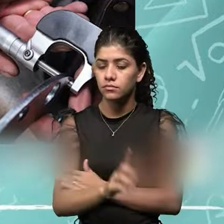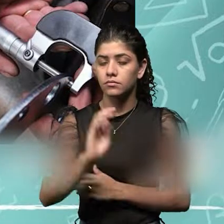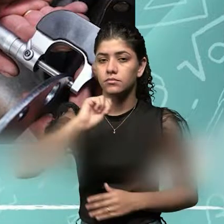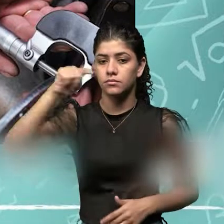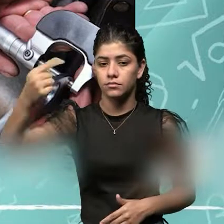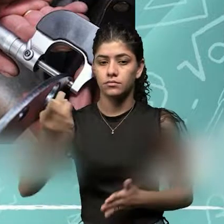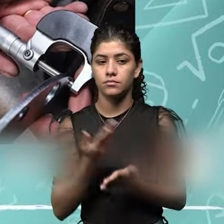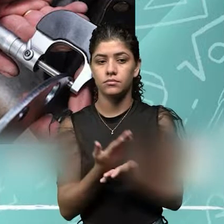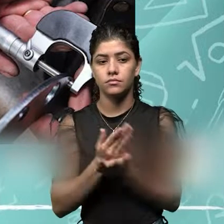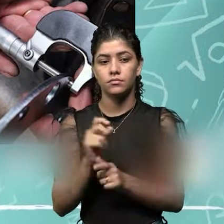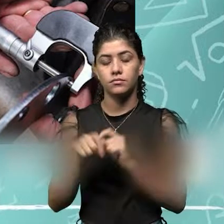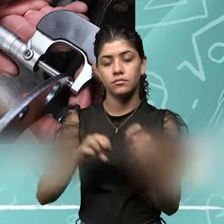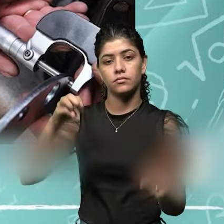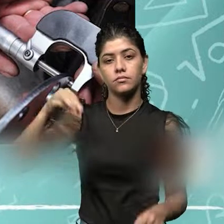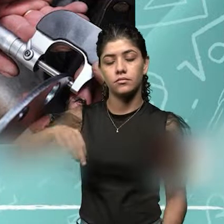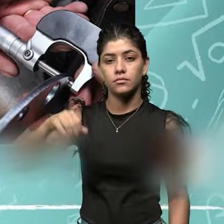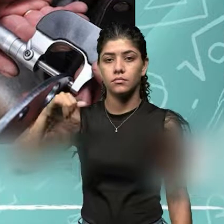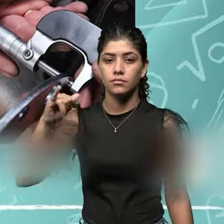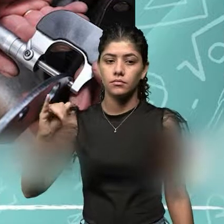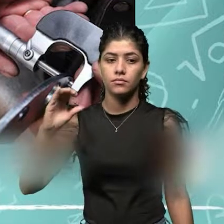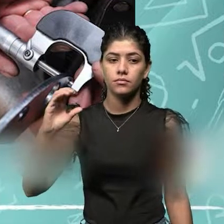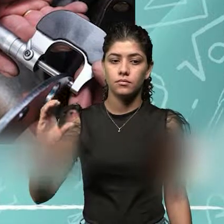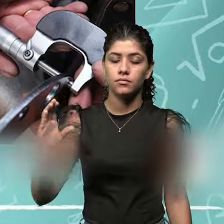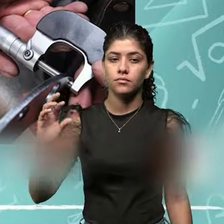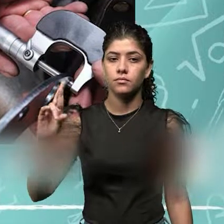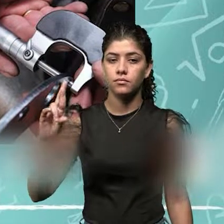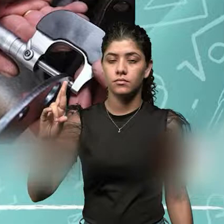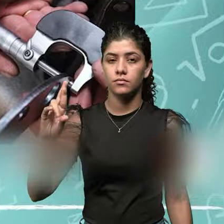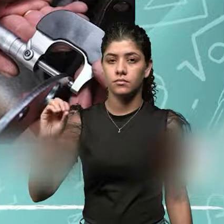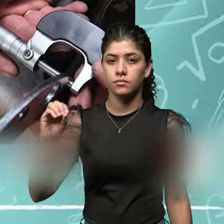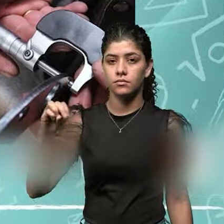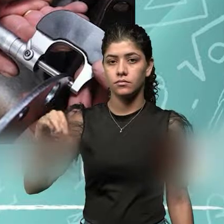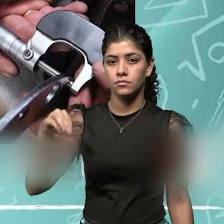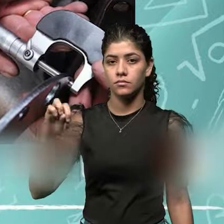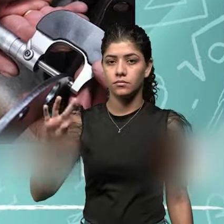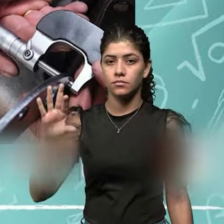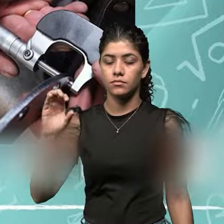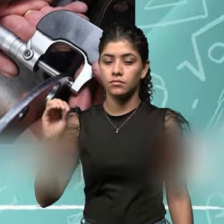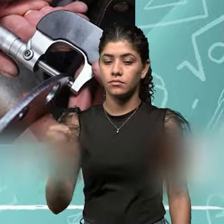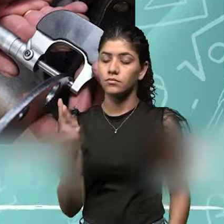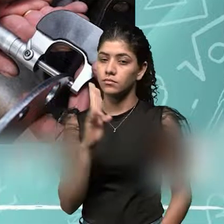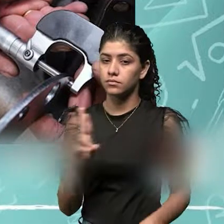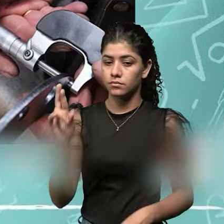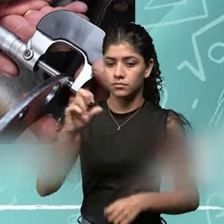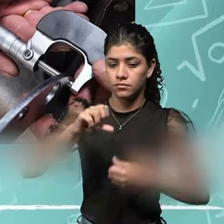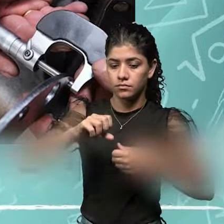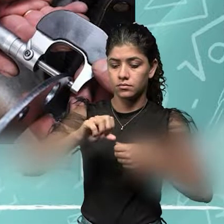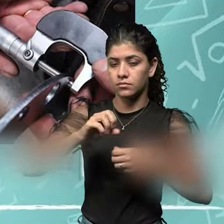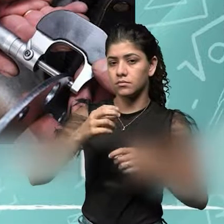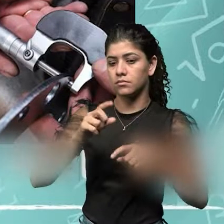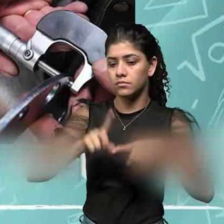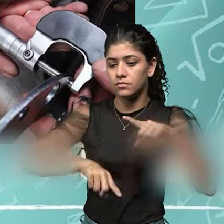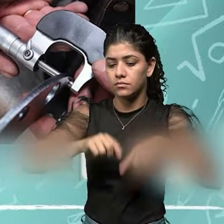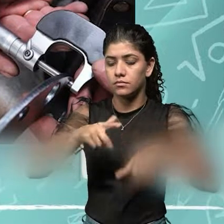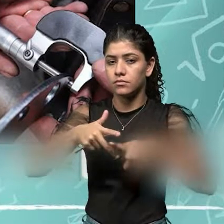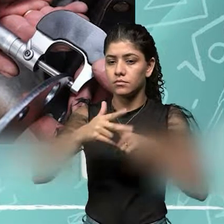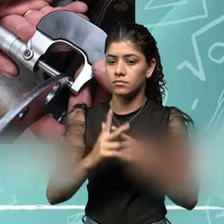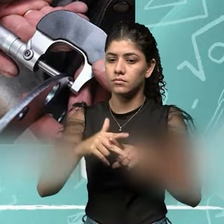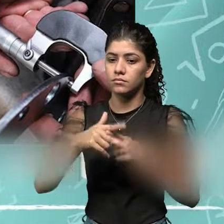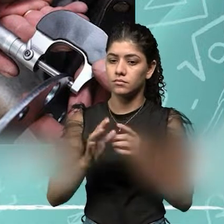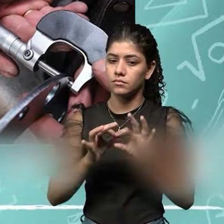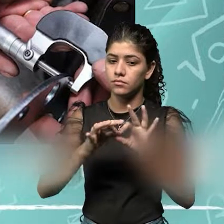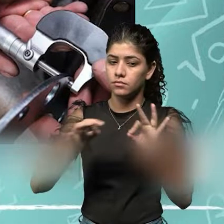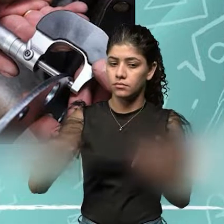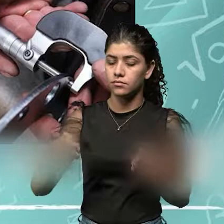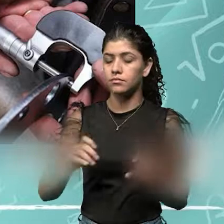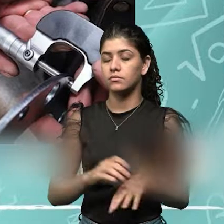é um aparelho muito utilizado na área de indústria mecânica para medir peças e partes de